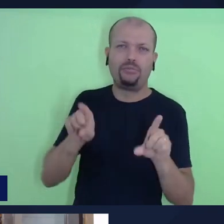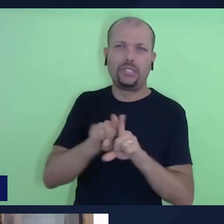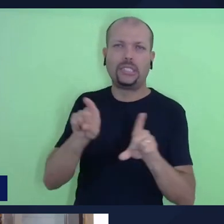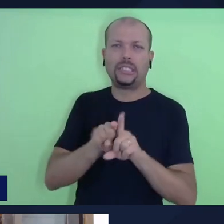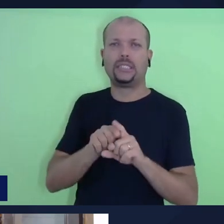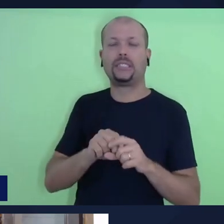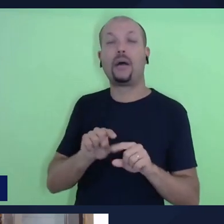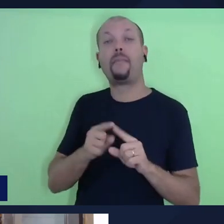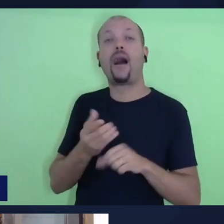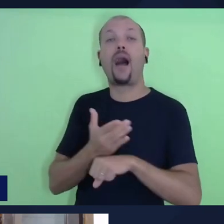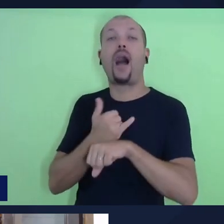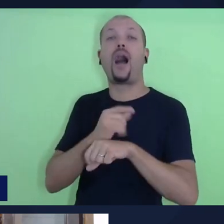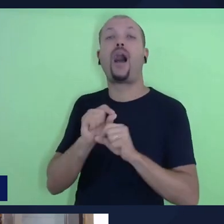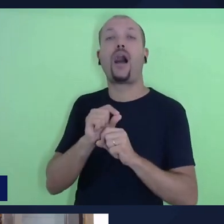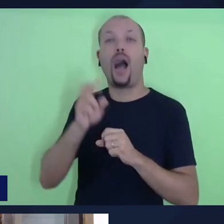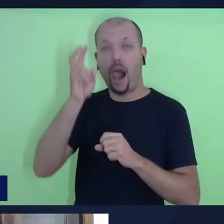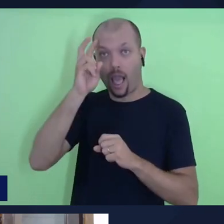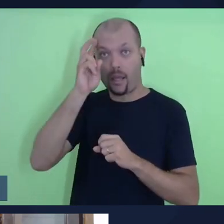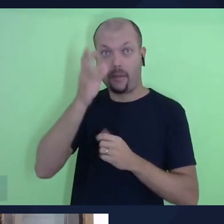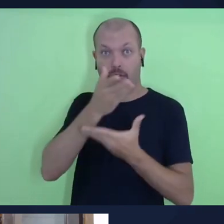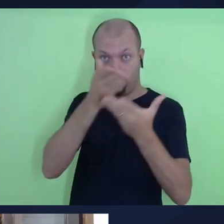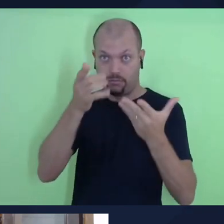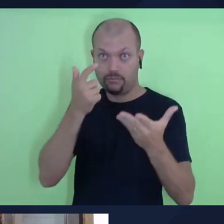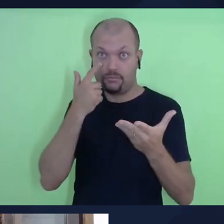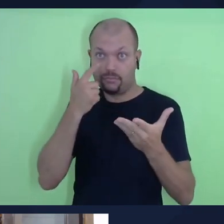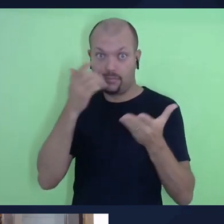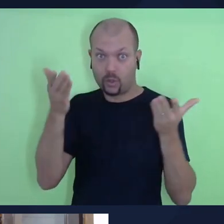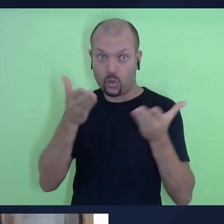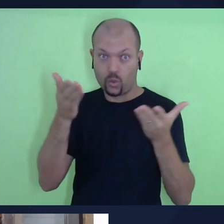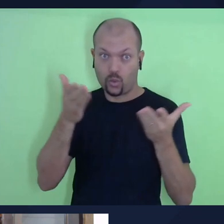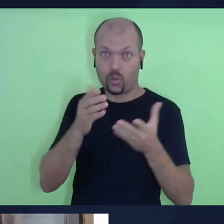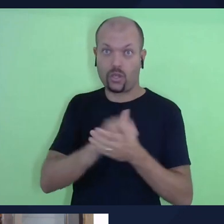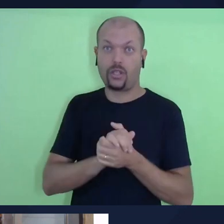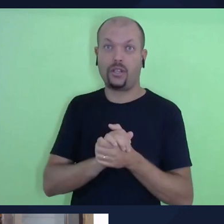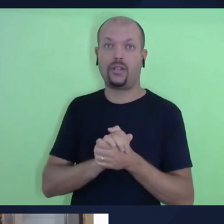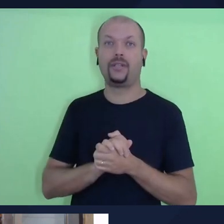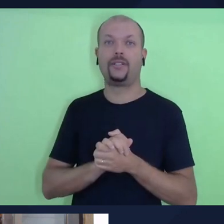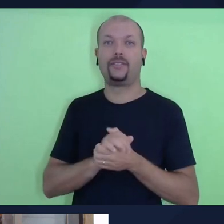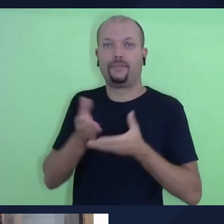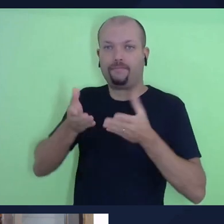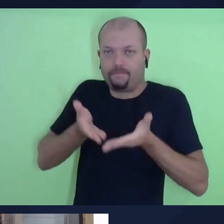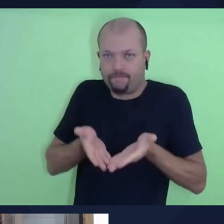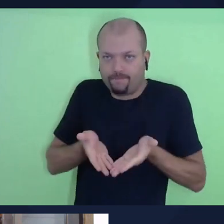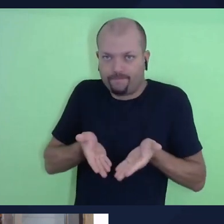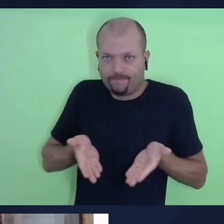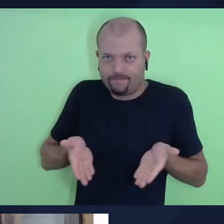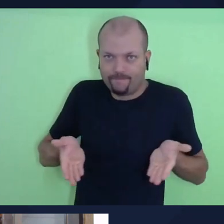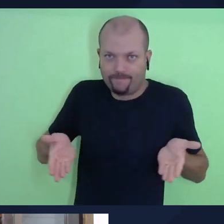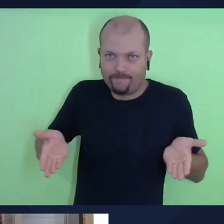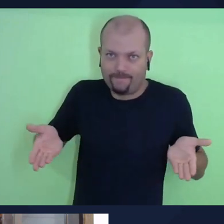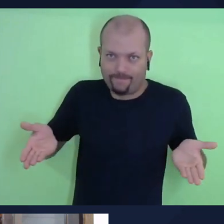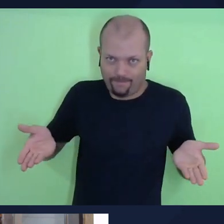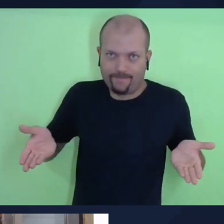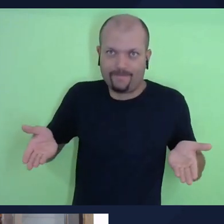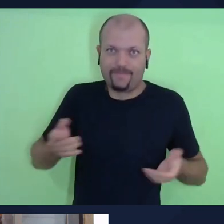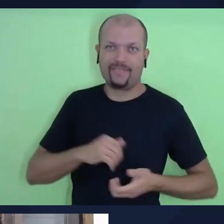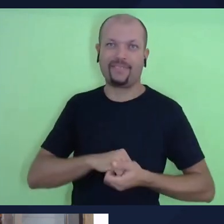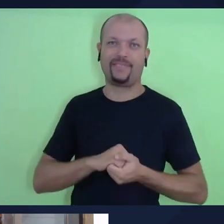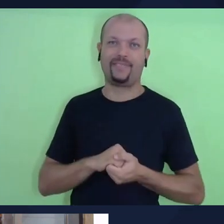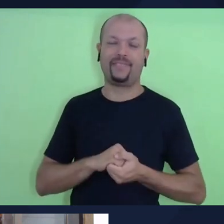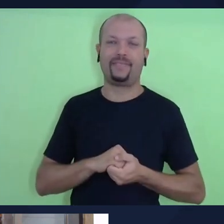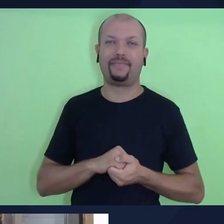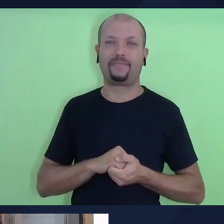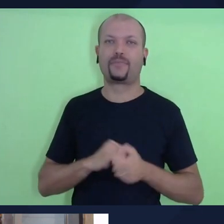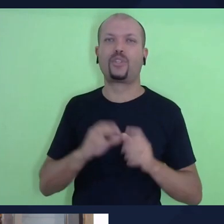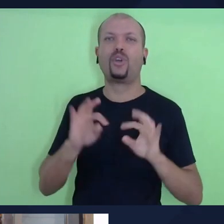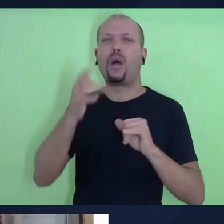mas antes da oração eu queria lembrar aqui você que nos acompanha em parceria com a livraria livro7.com, todos